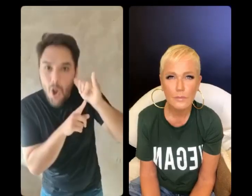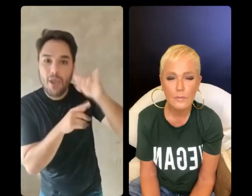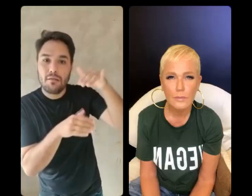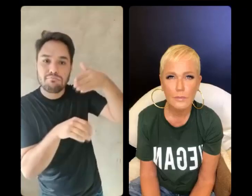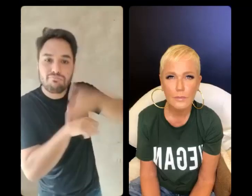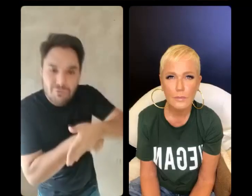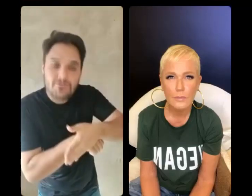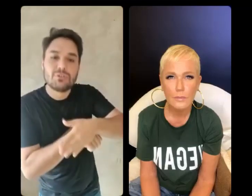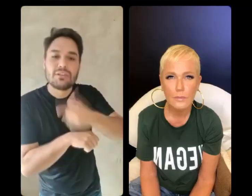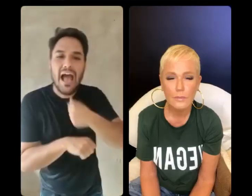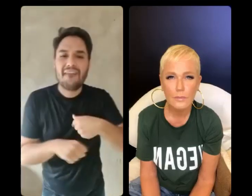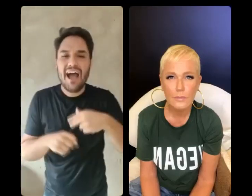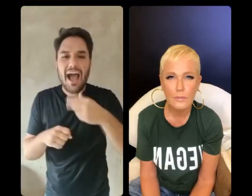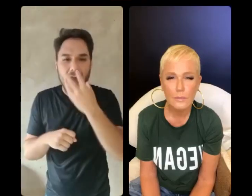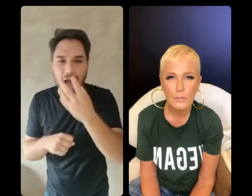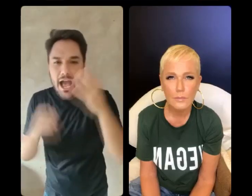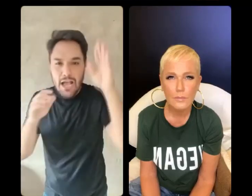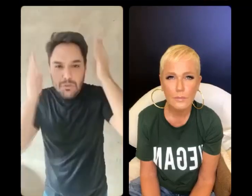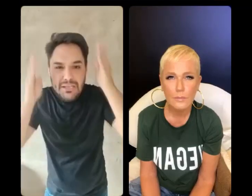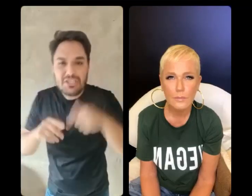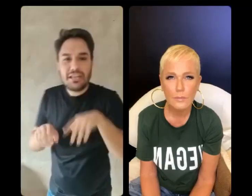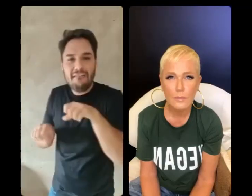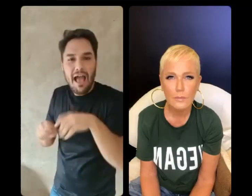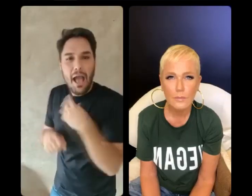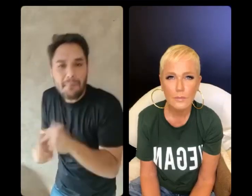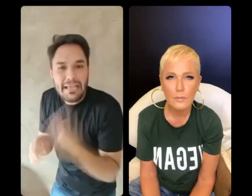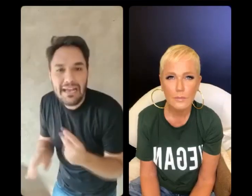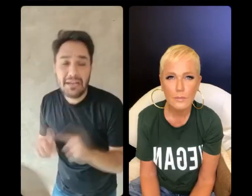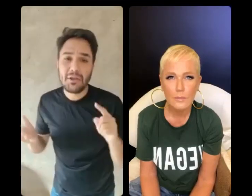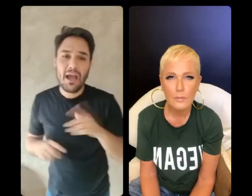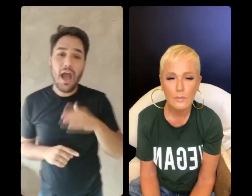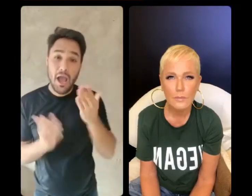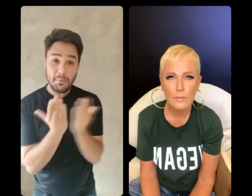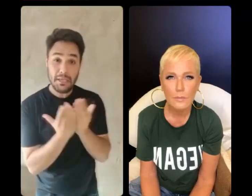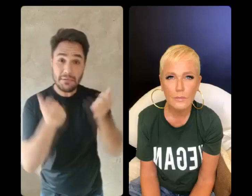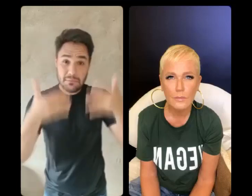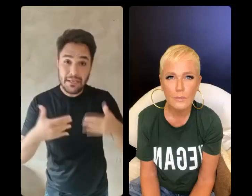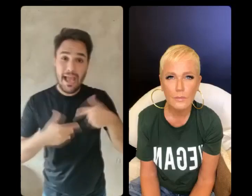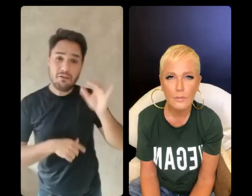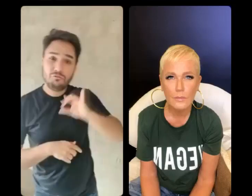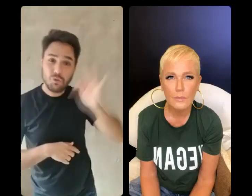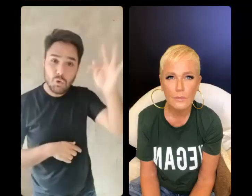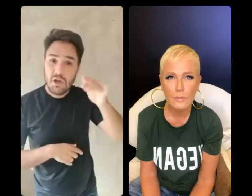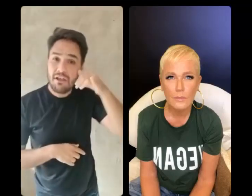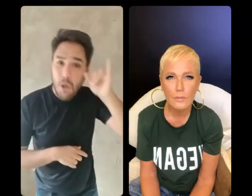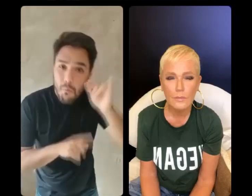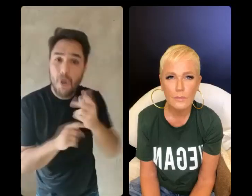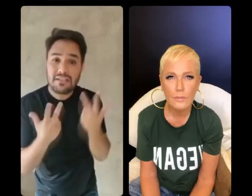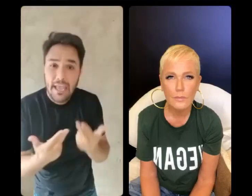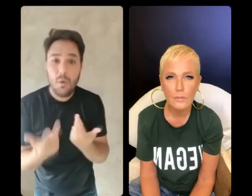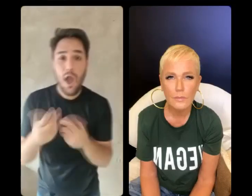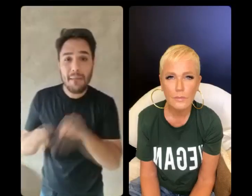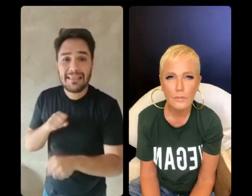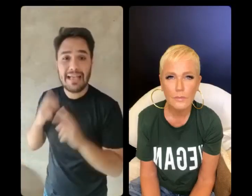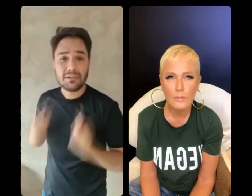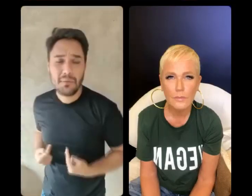apanhando, ou tem aquela passagem que fala, olha, chegará um dia que matar um boi vai ser a mesma coisa que matar um ser humano. Então a gente pode validar